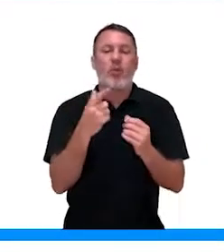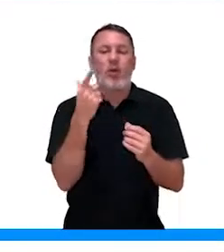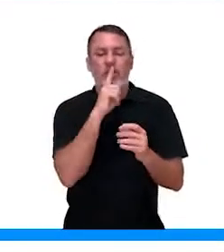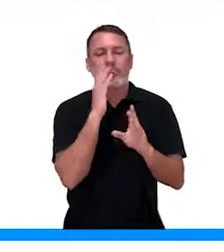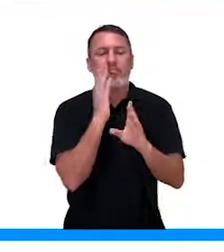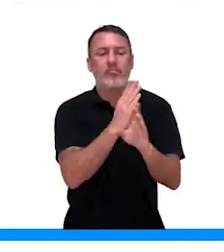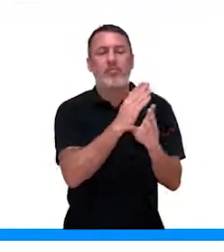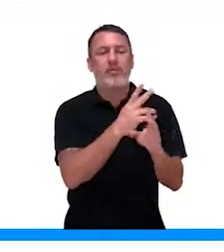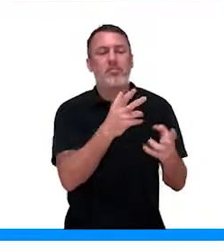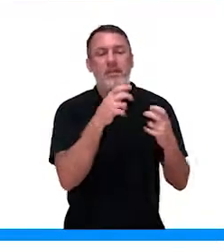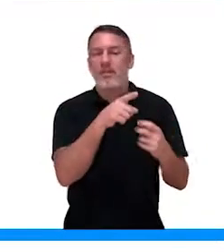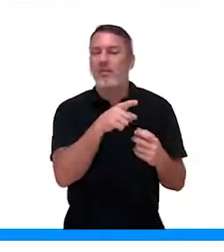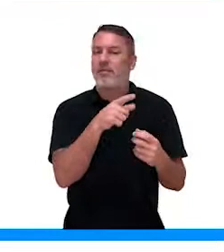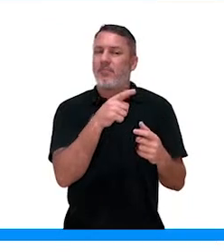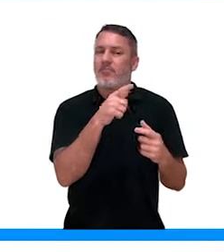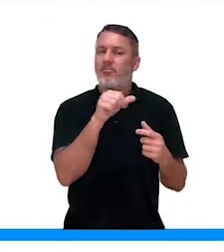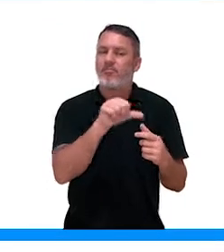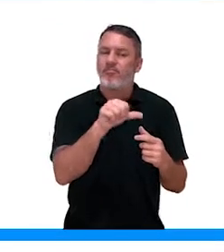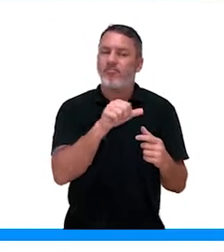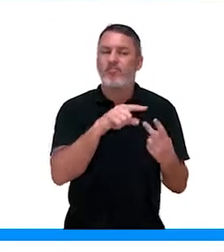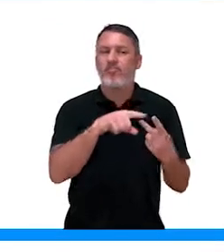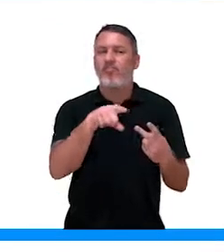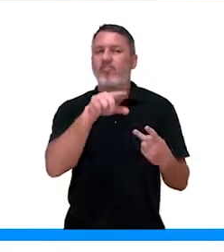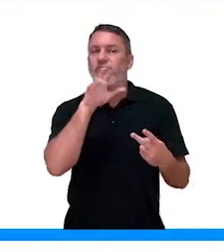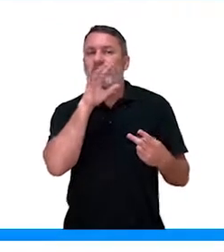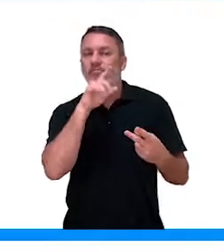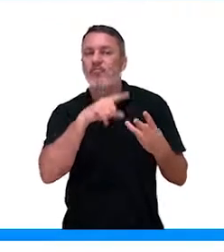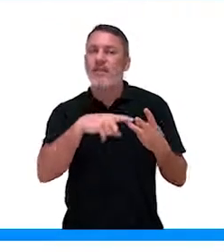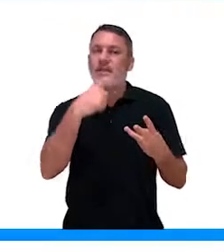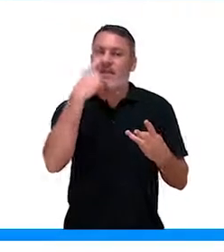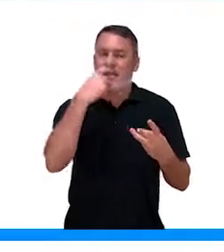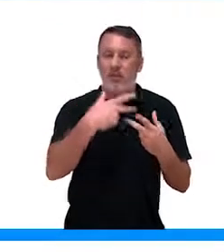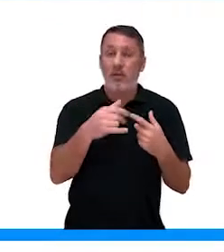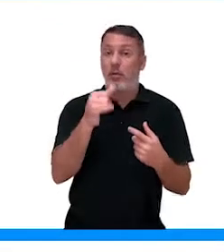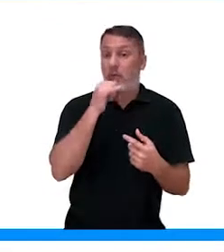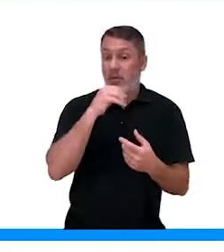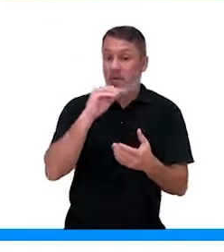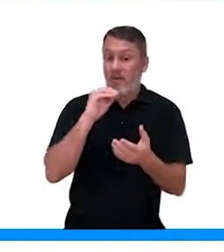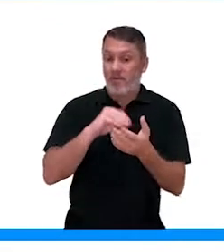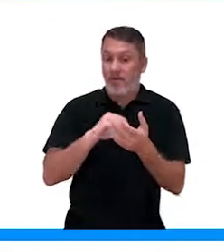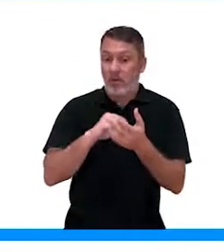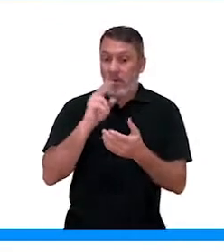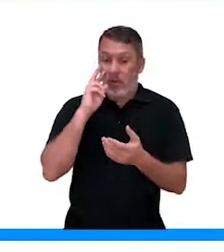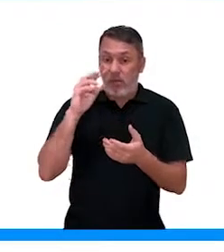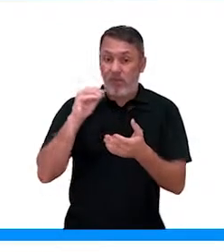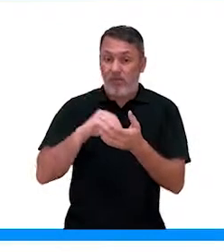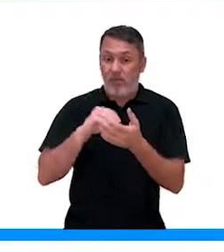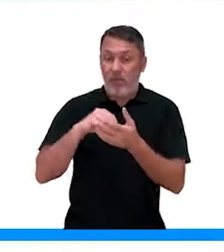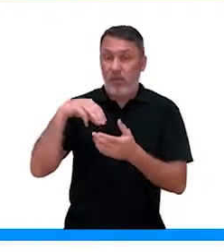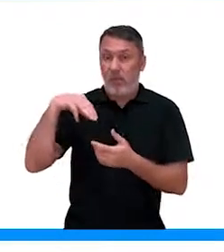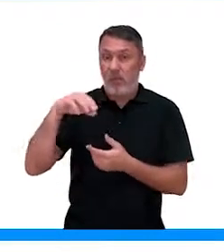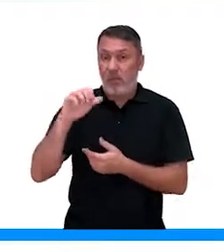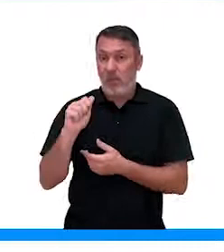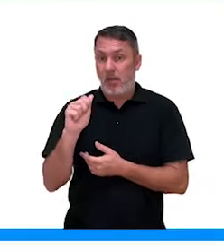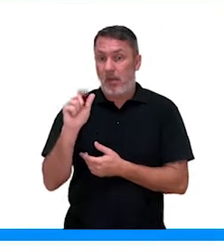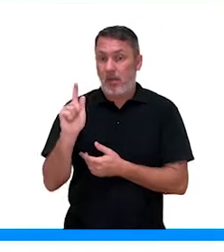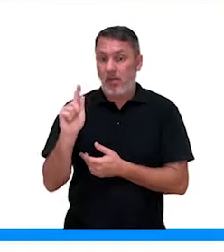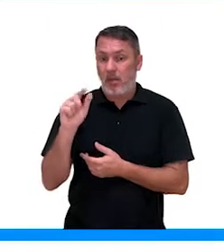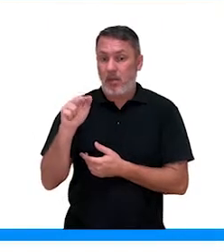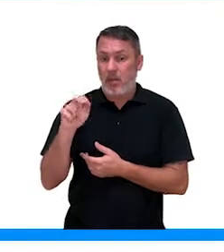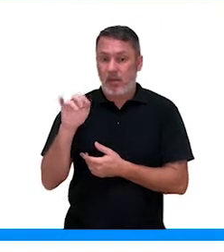consegue determinar alguns sintomas específicos. Por exemplo, a falta de magnésio, já que ele faz parte da